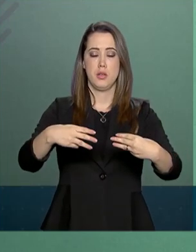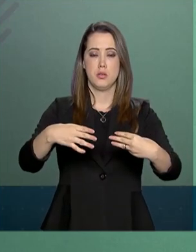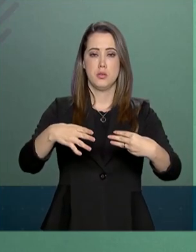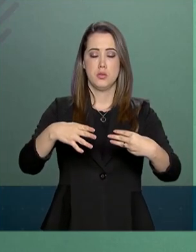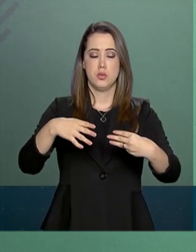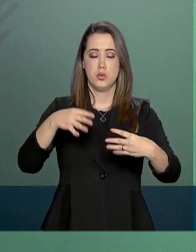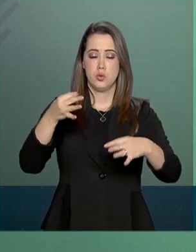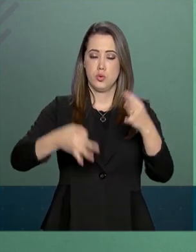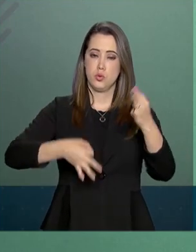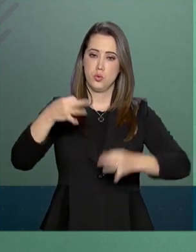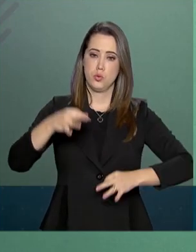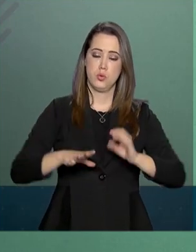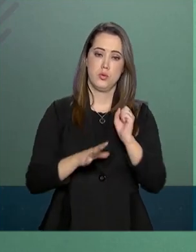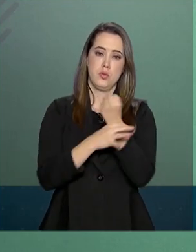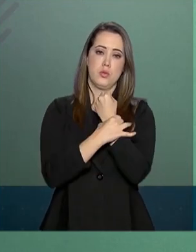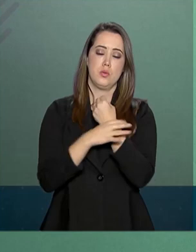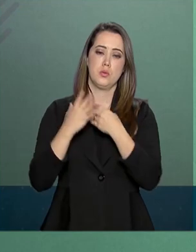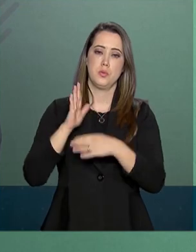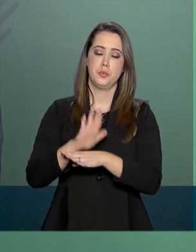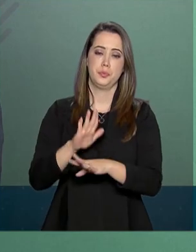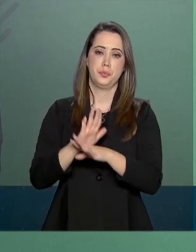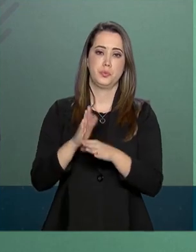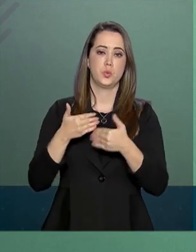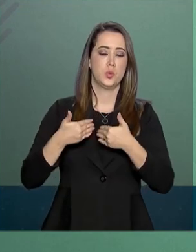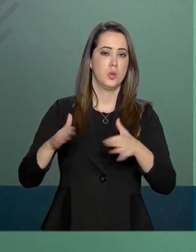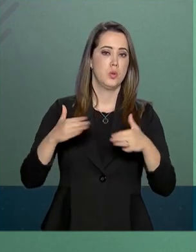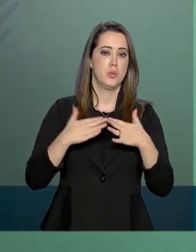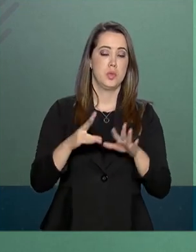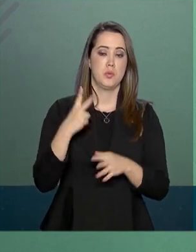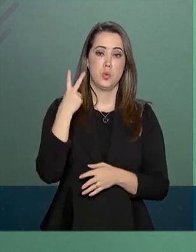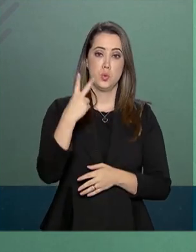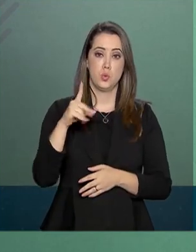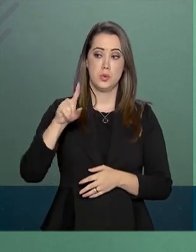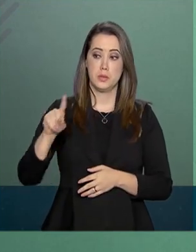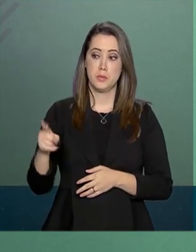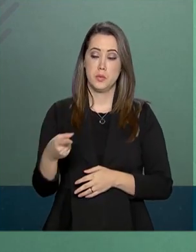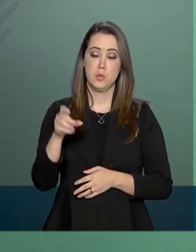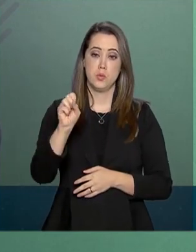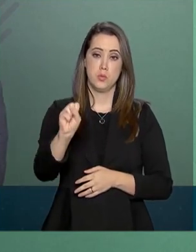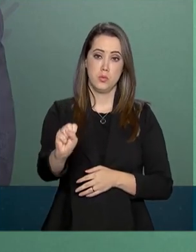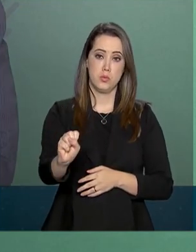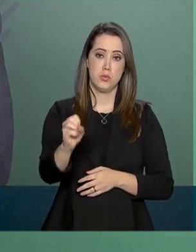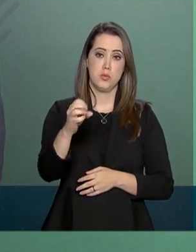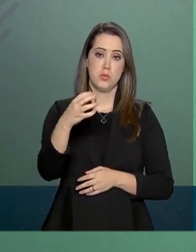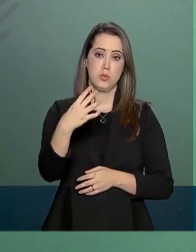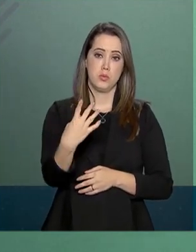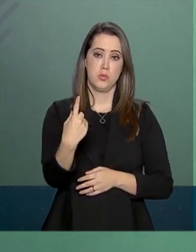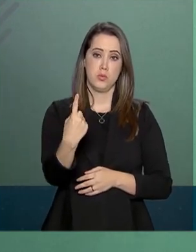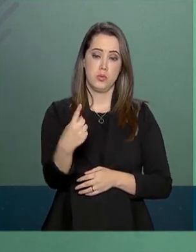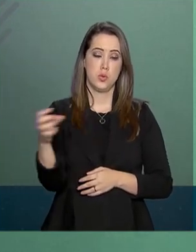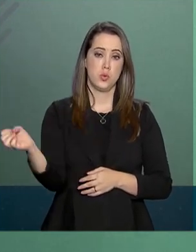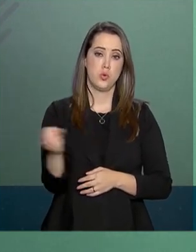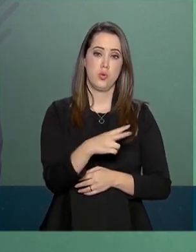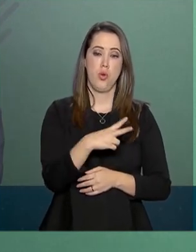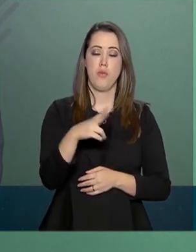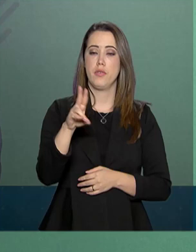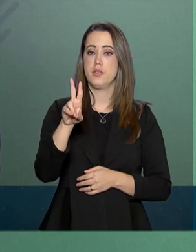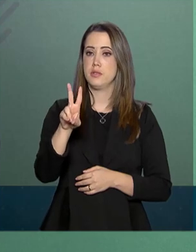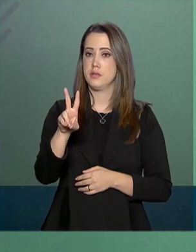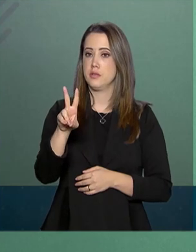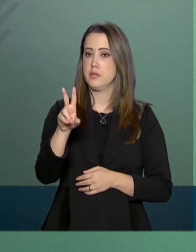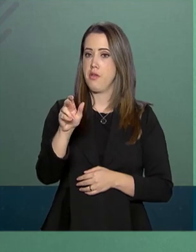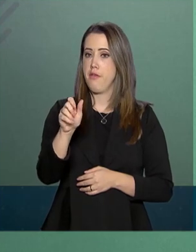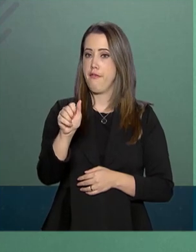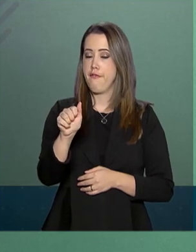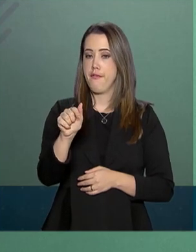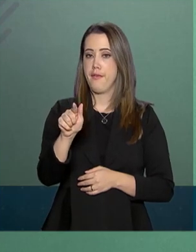Pública contribuiu para abrir 2.841 novas vagas no